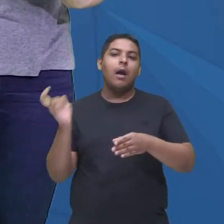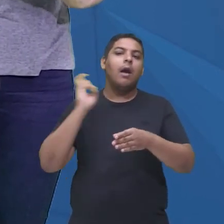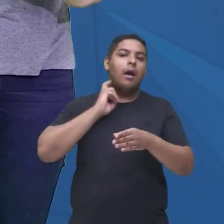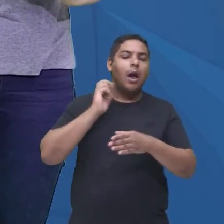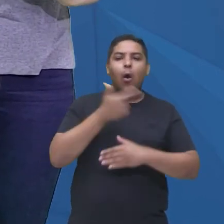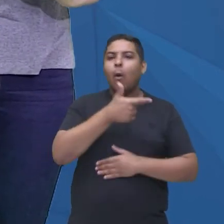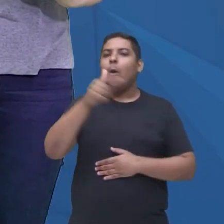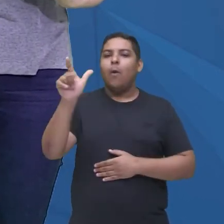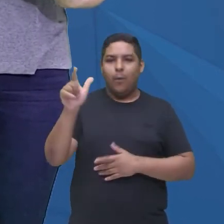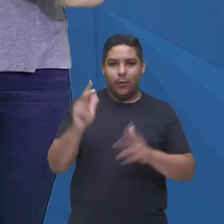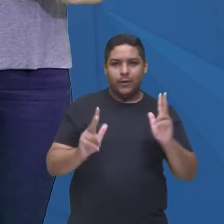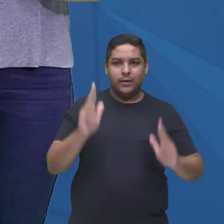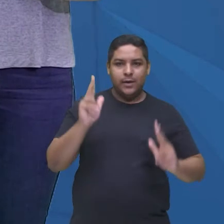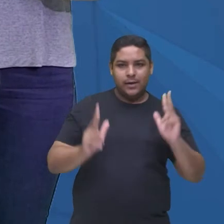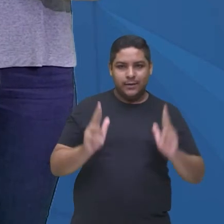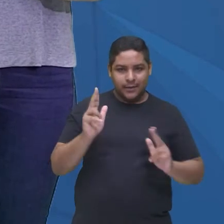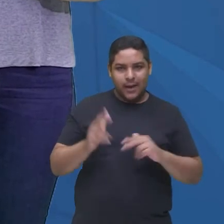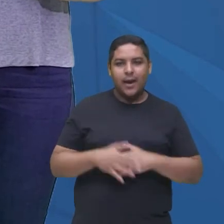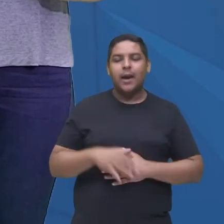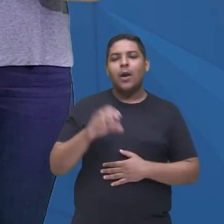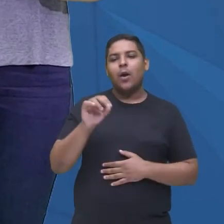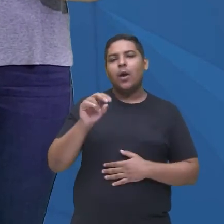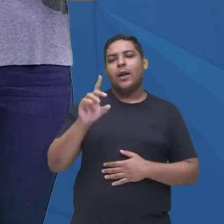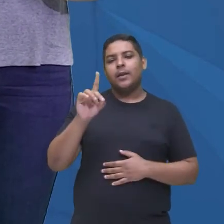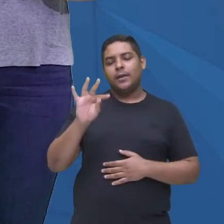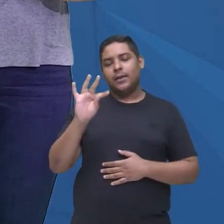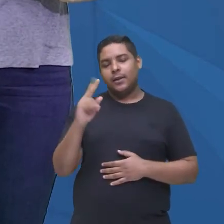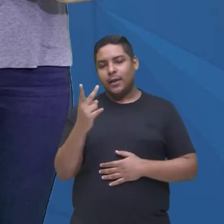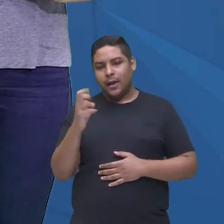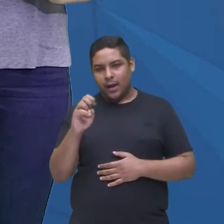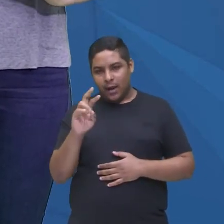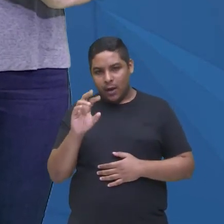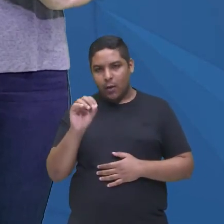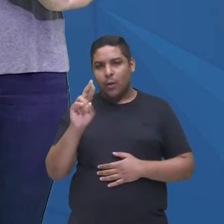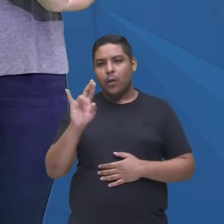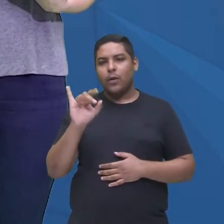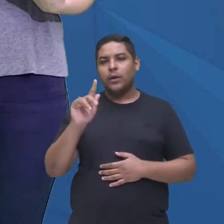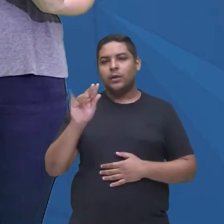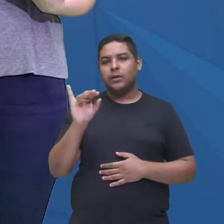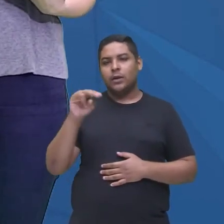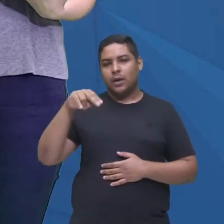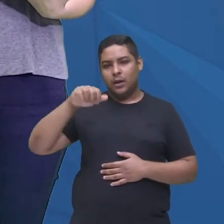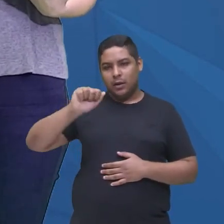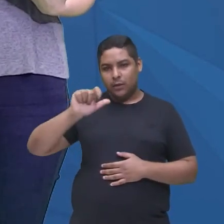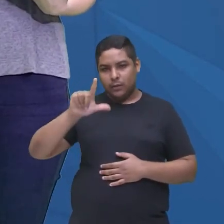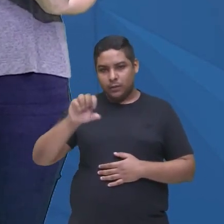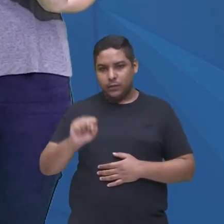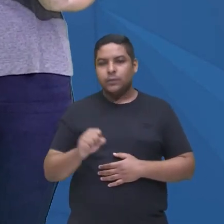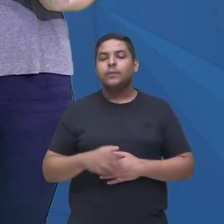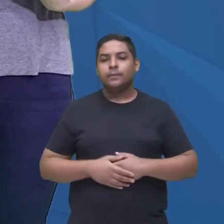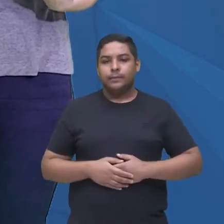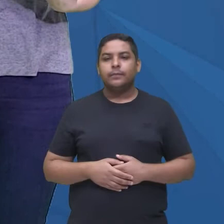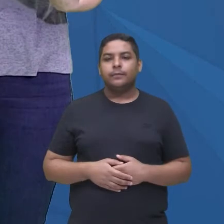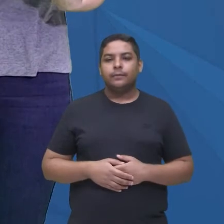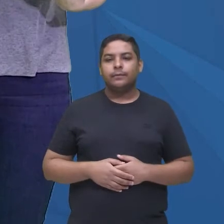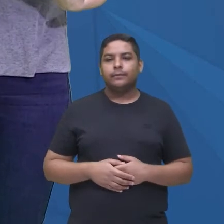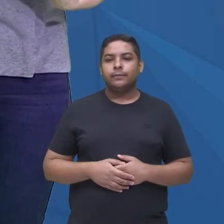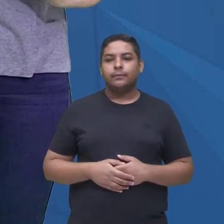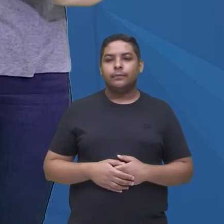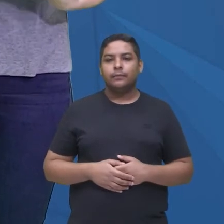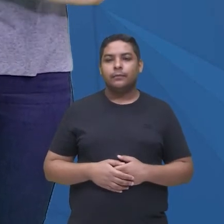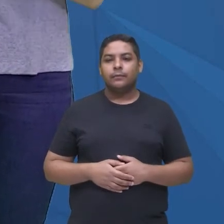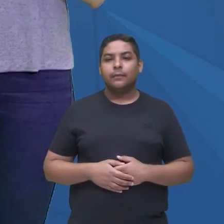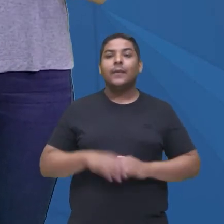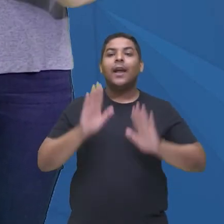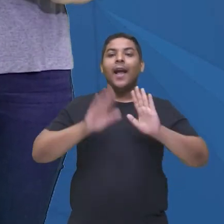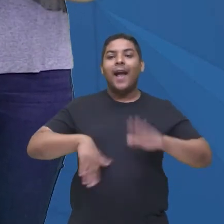série, com The Originals, né, que tem ali também, muitas séries, uma coisa que eu tinha acabado de, acabei esquecendo de falar pra vocês, às